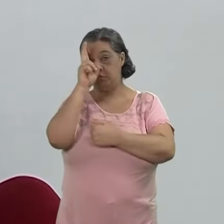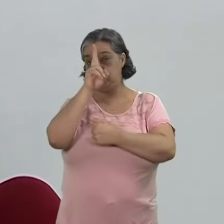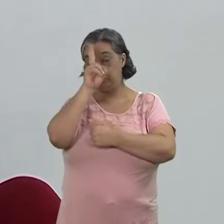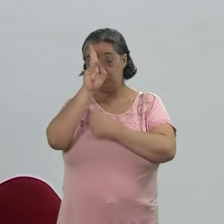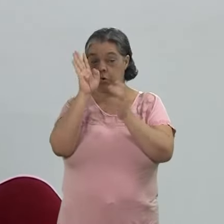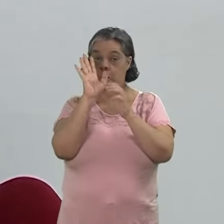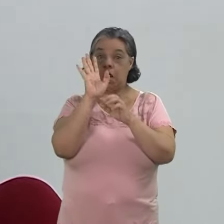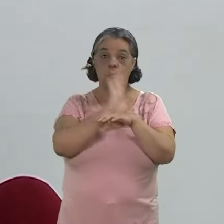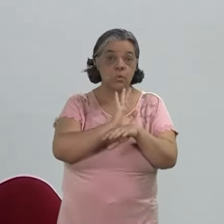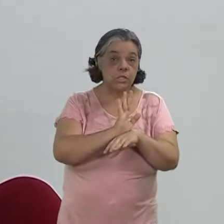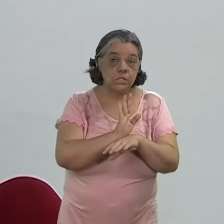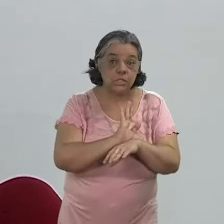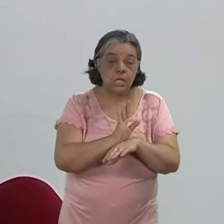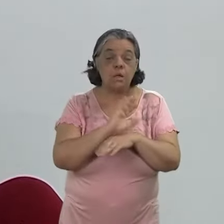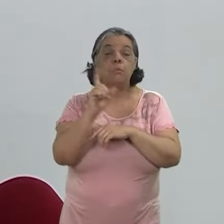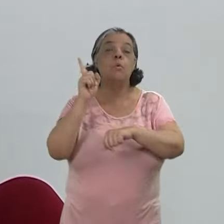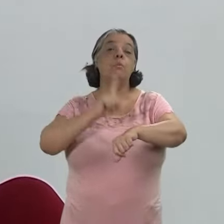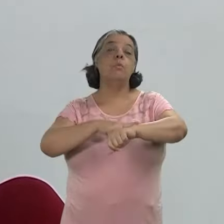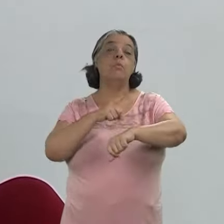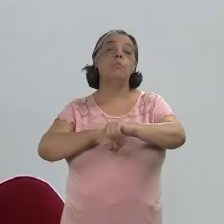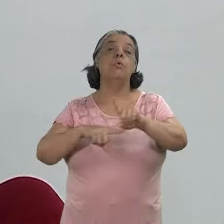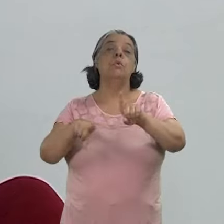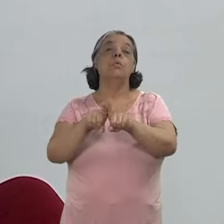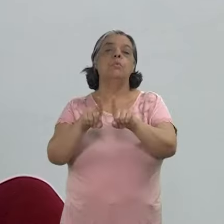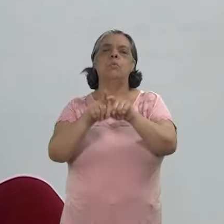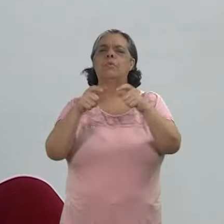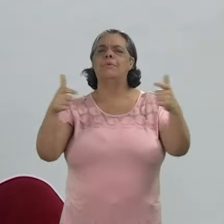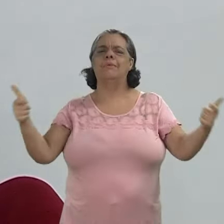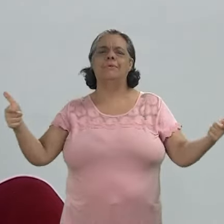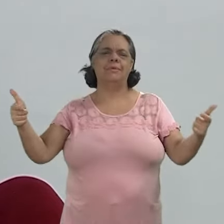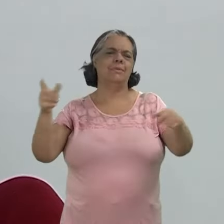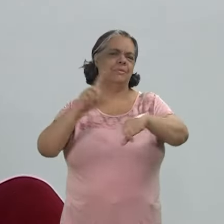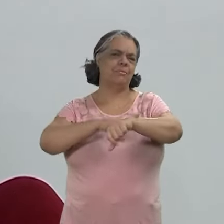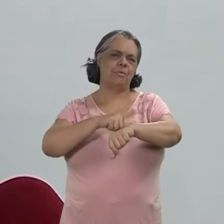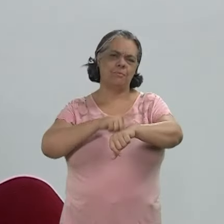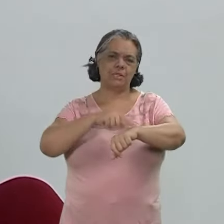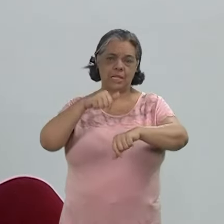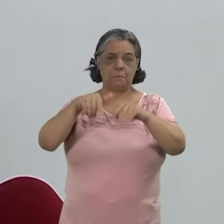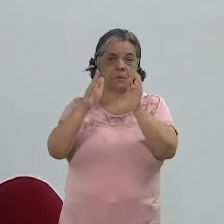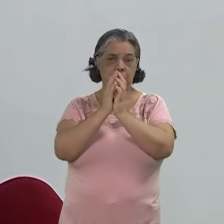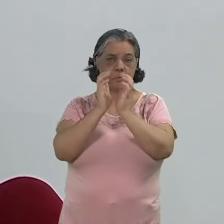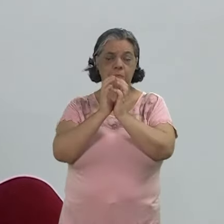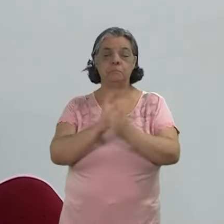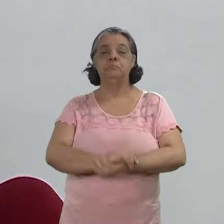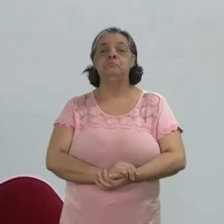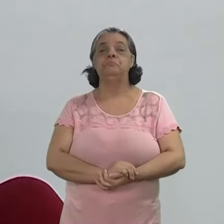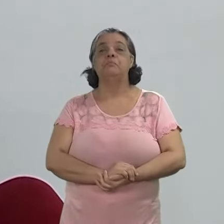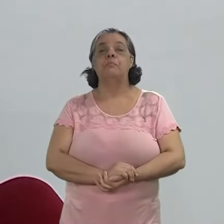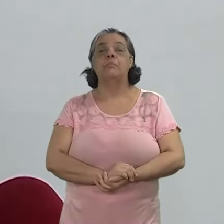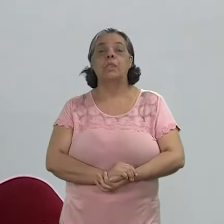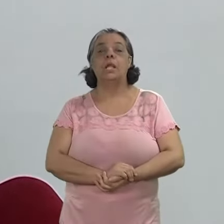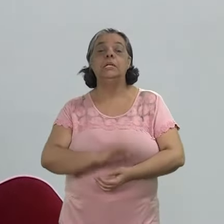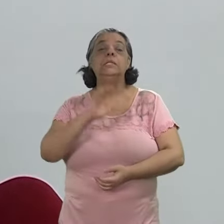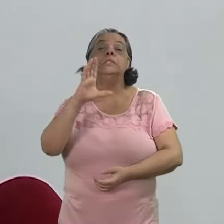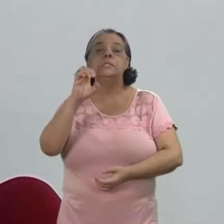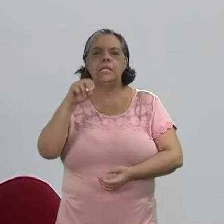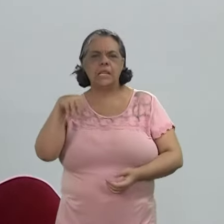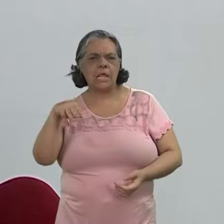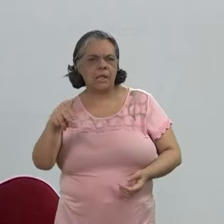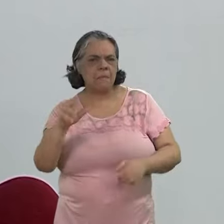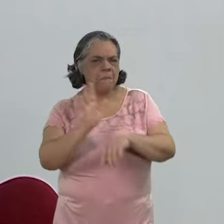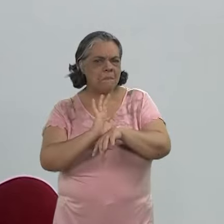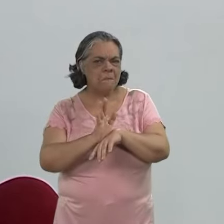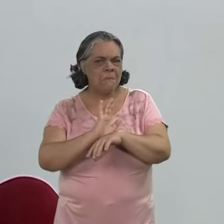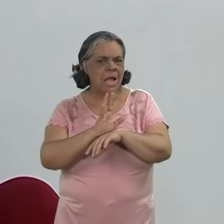do cinema inteiro e sobre os momentos do cinema, os grandes momentos do cinema daqui de Pernambuco. Então é isso, a Cinemateca